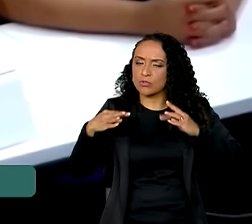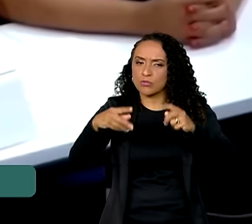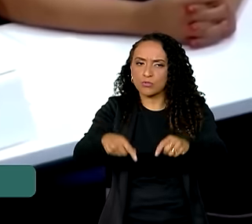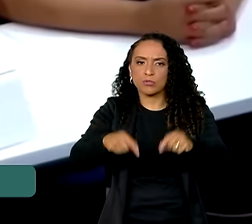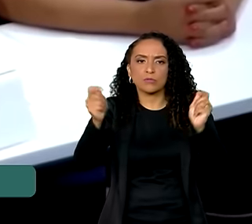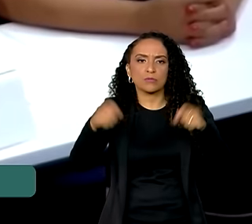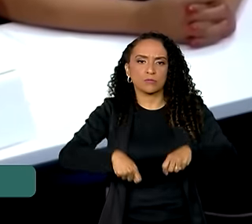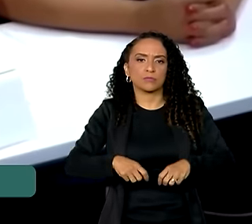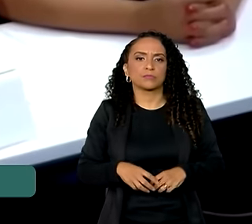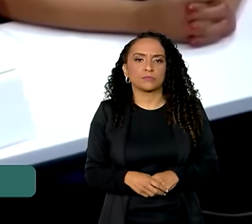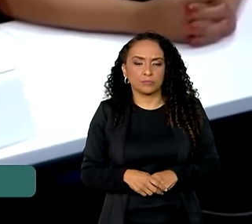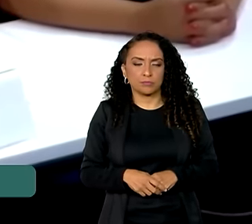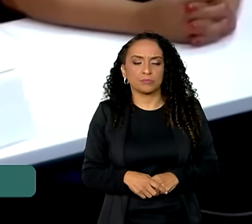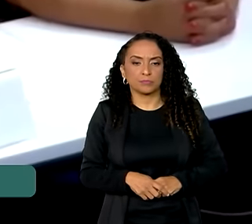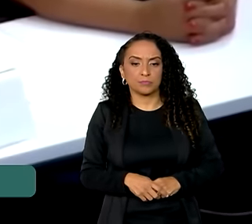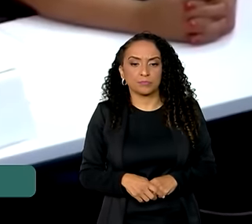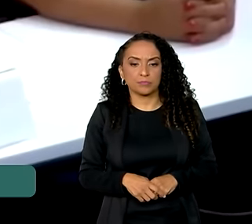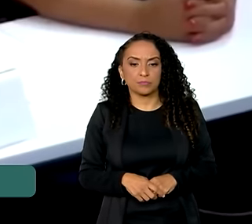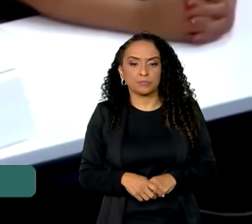inquestionado.